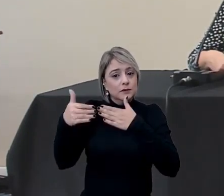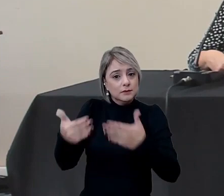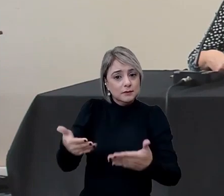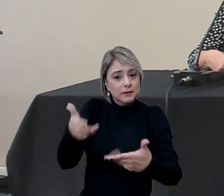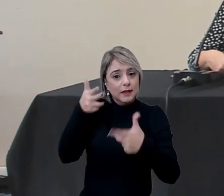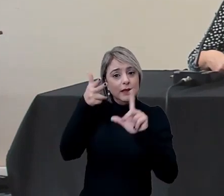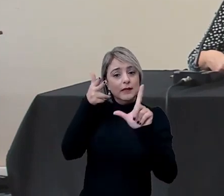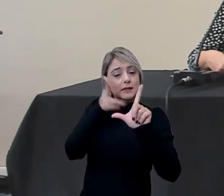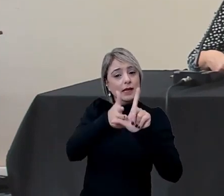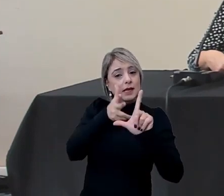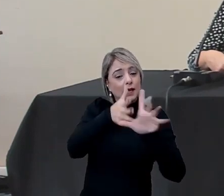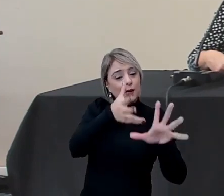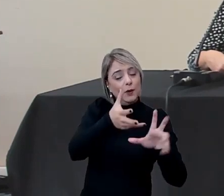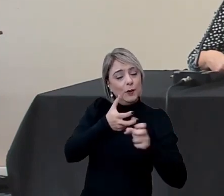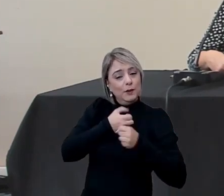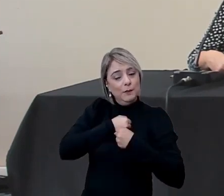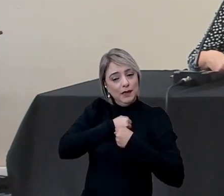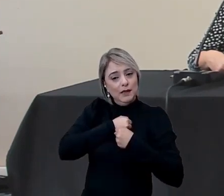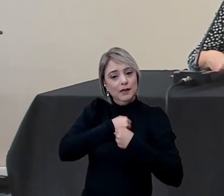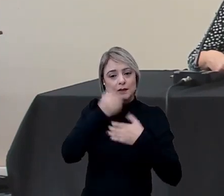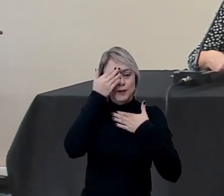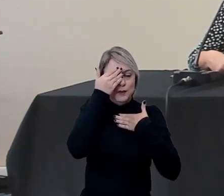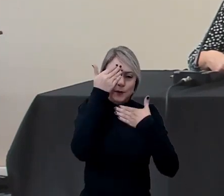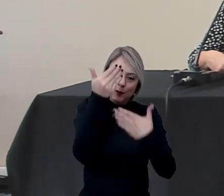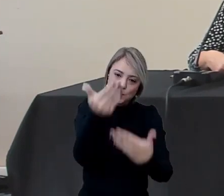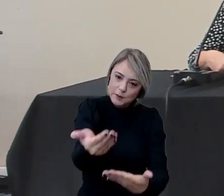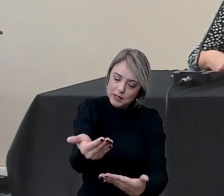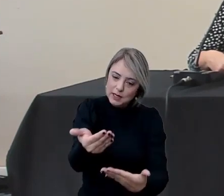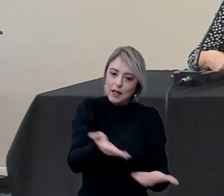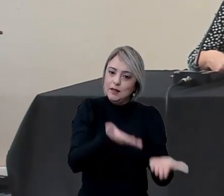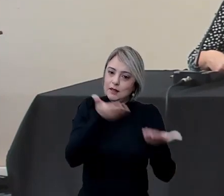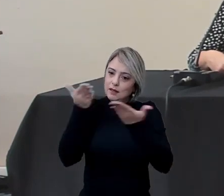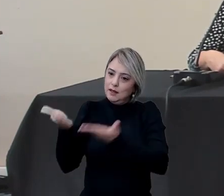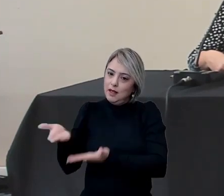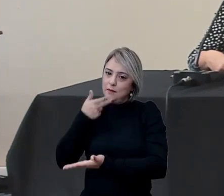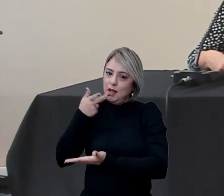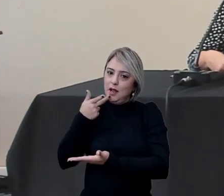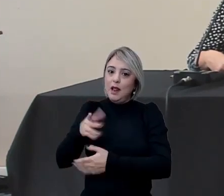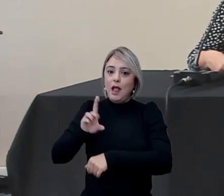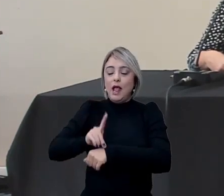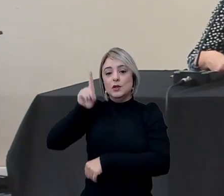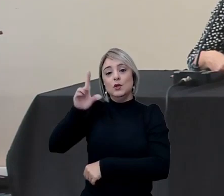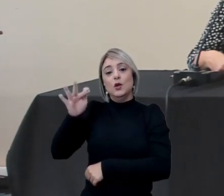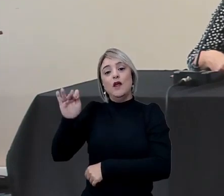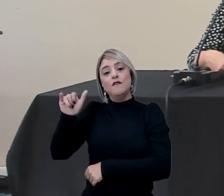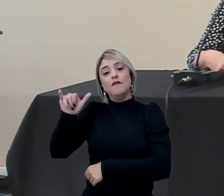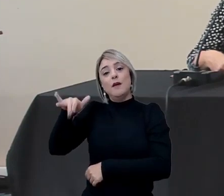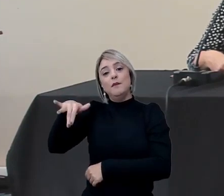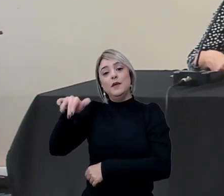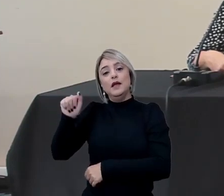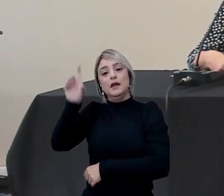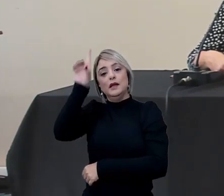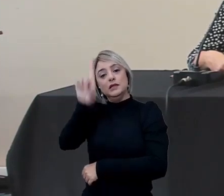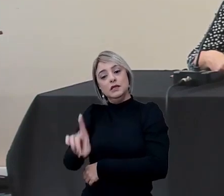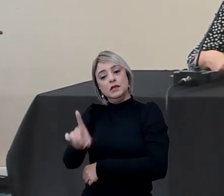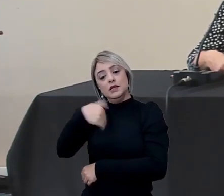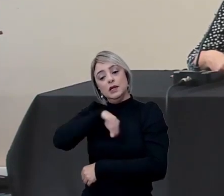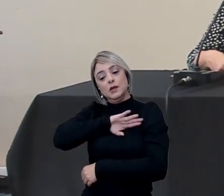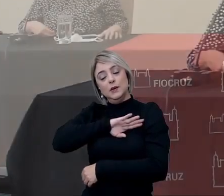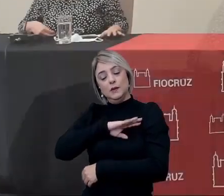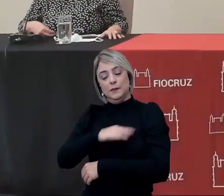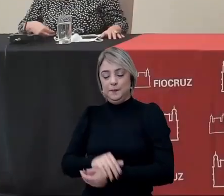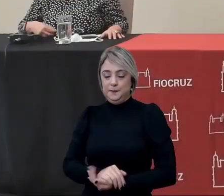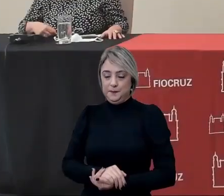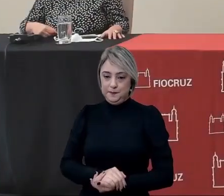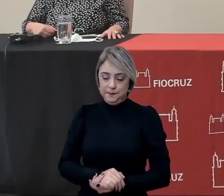desse acolhimento. Obrigada, eu passo a palavra agora para a doutora Fabiana Damasio, a diretora, nossa querida